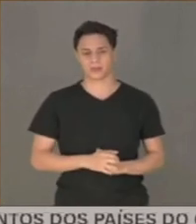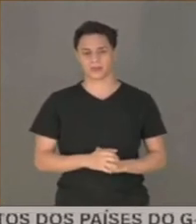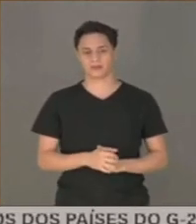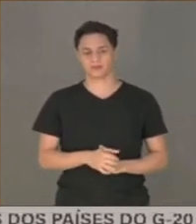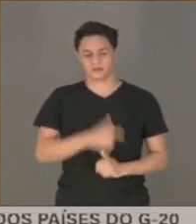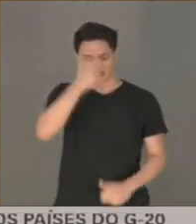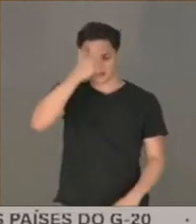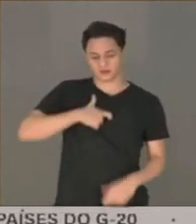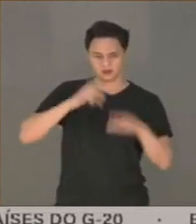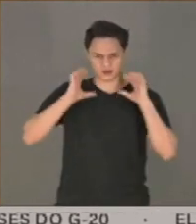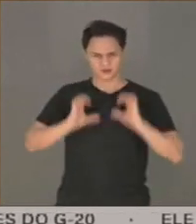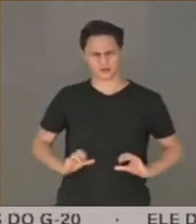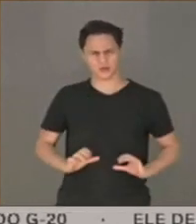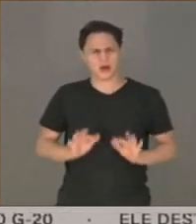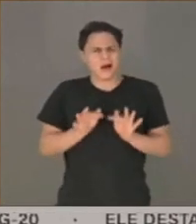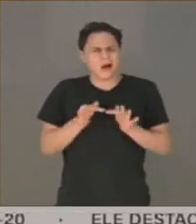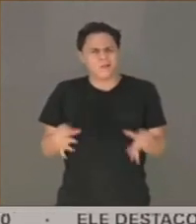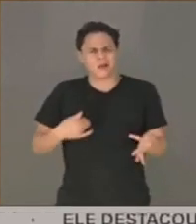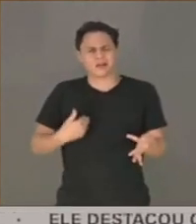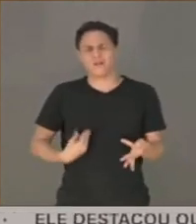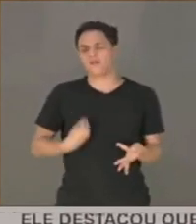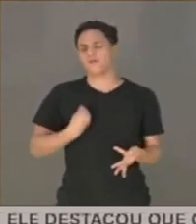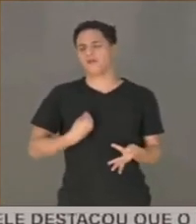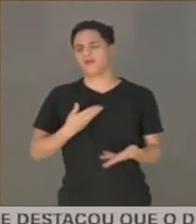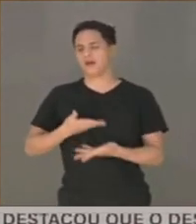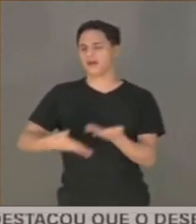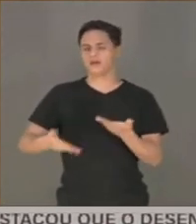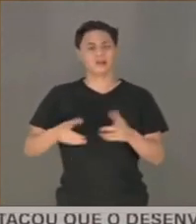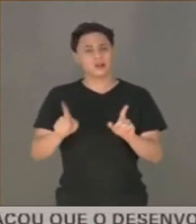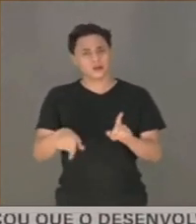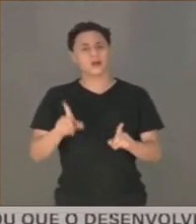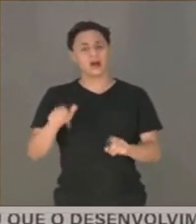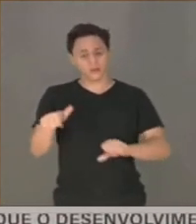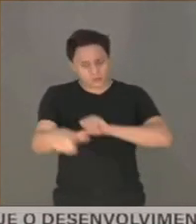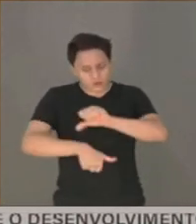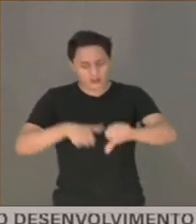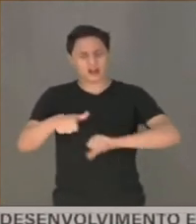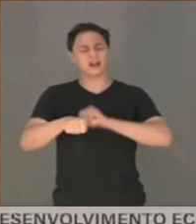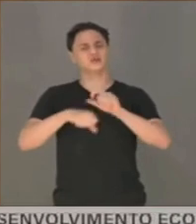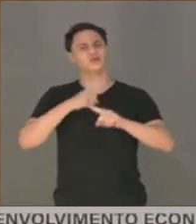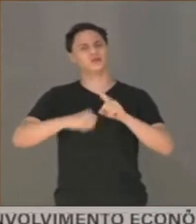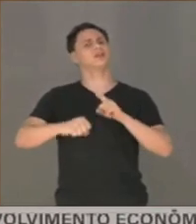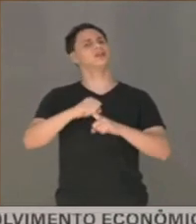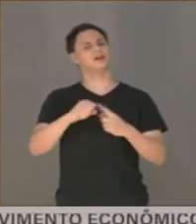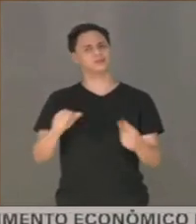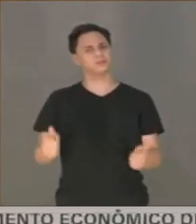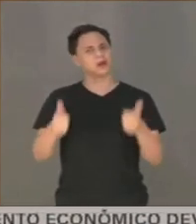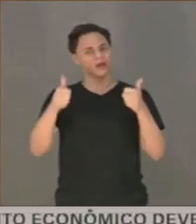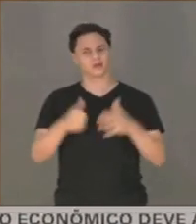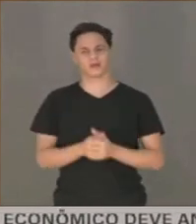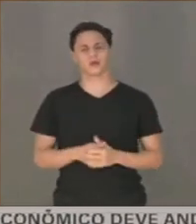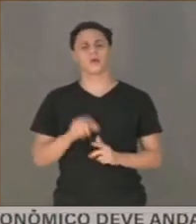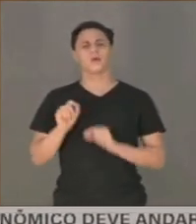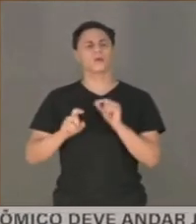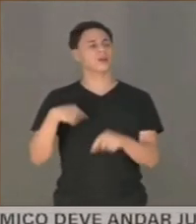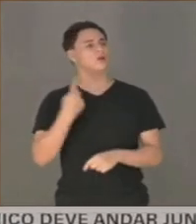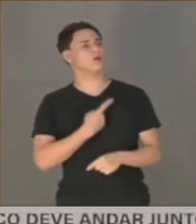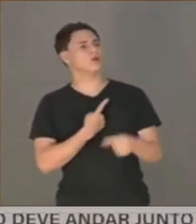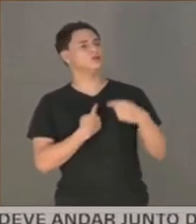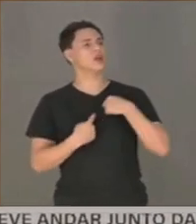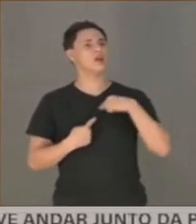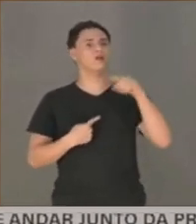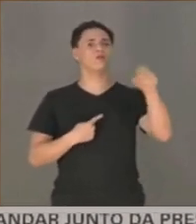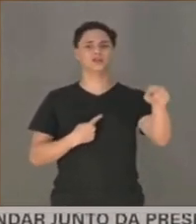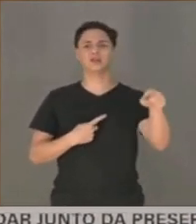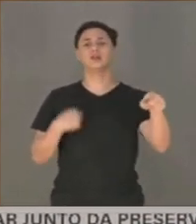cidadão não é apenas viver em sociedade, mas é transformar a sociedade. E o que que eu, o que que nós, o que que vocês estão fazendo